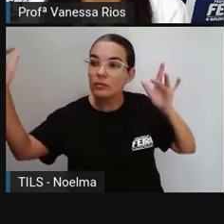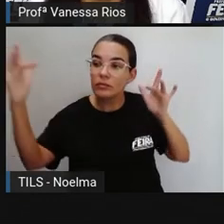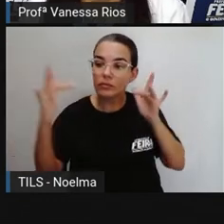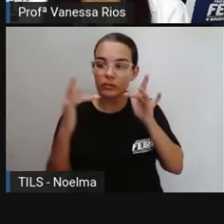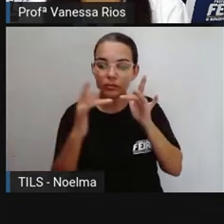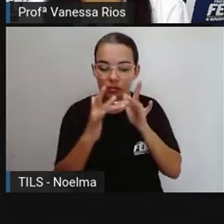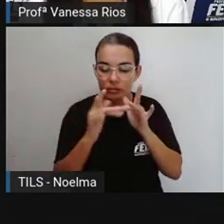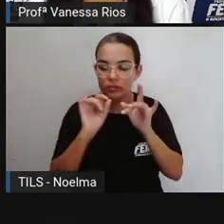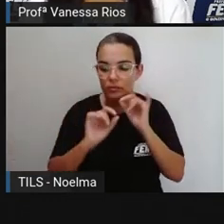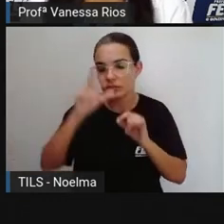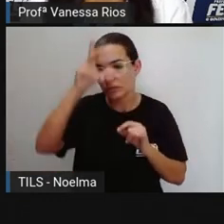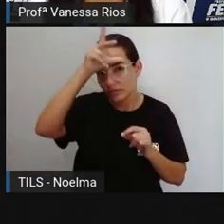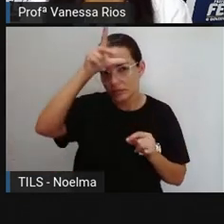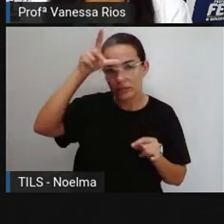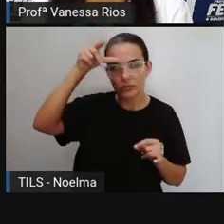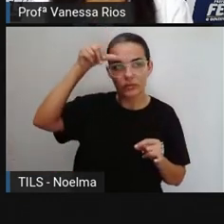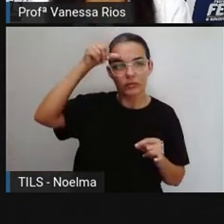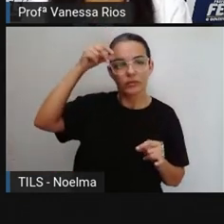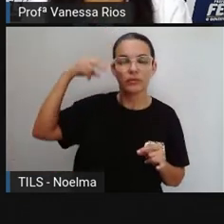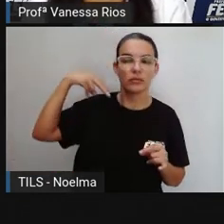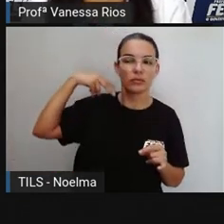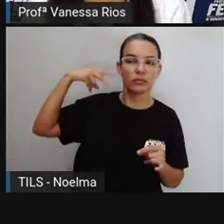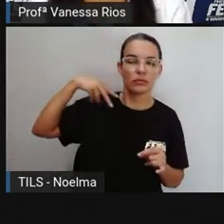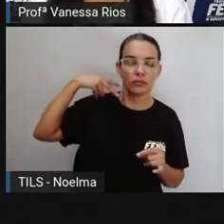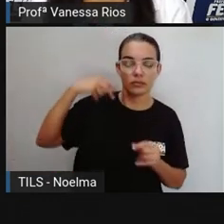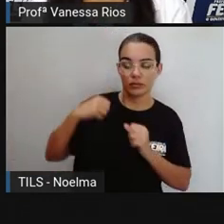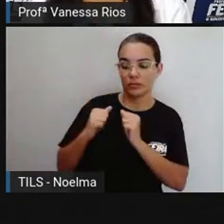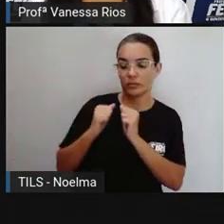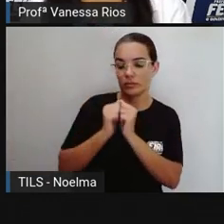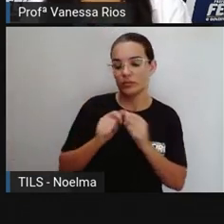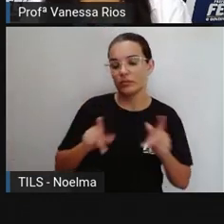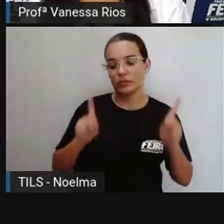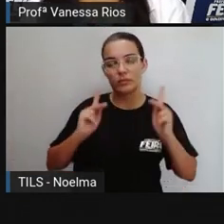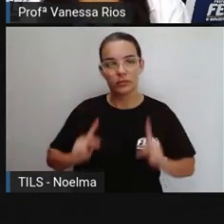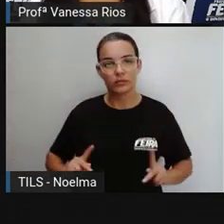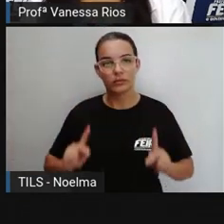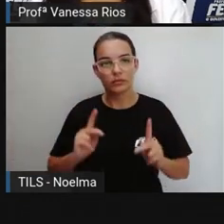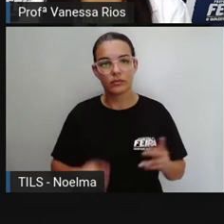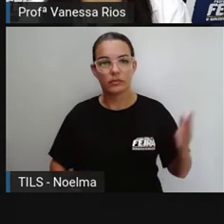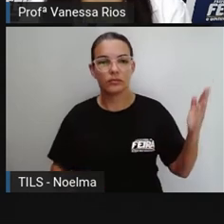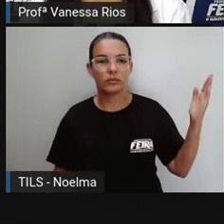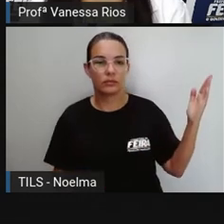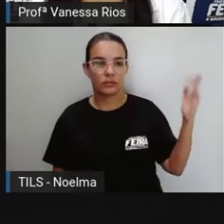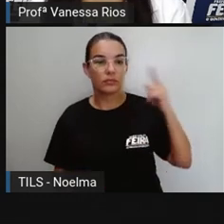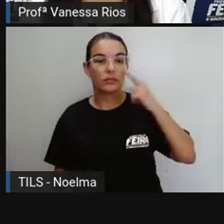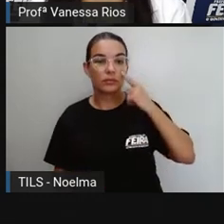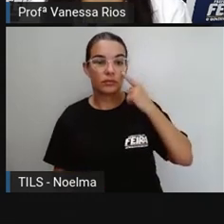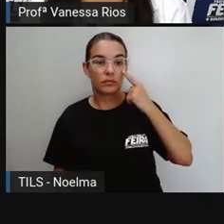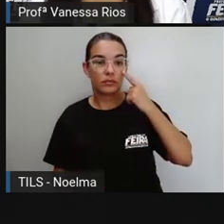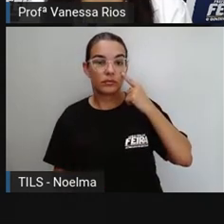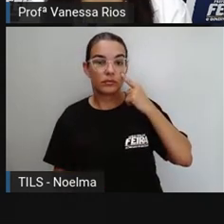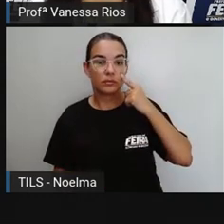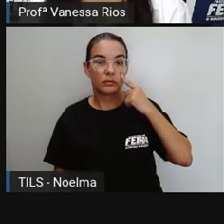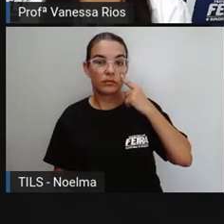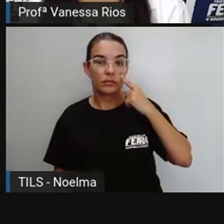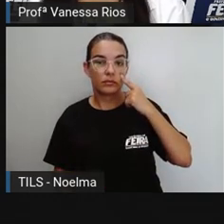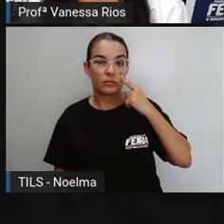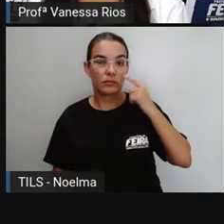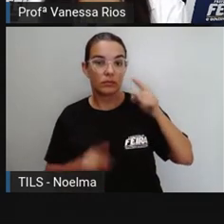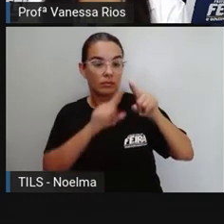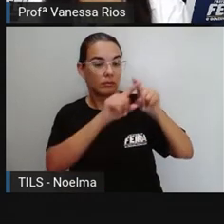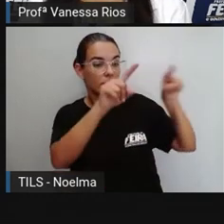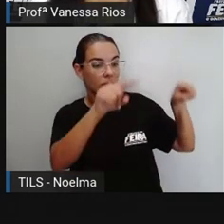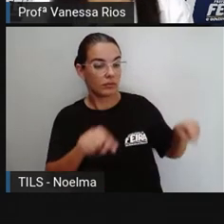situações e necessidades da população. Então, a Pró colocou essa imagem para a gente observar aqui, né? Uma placa,